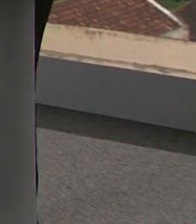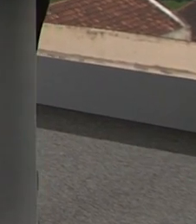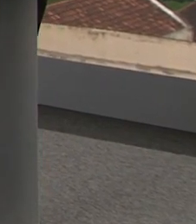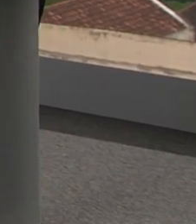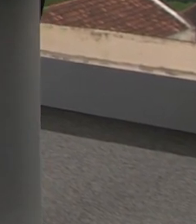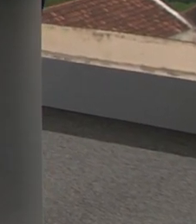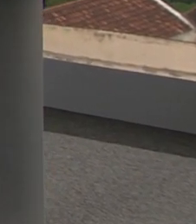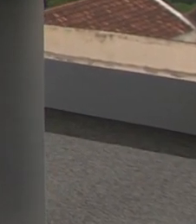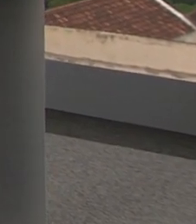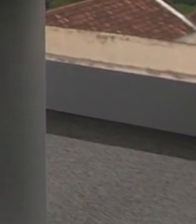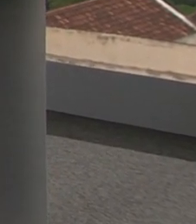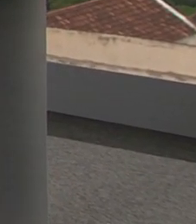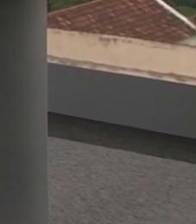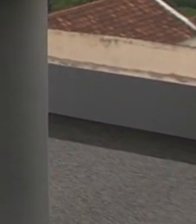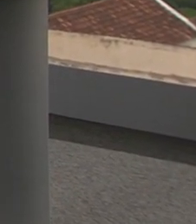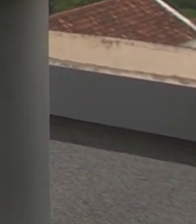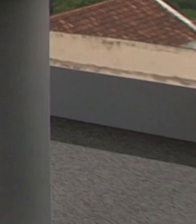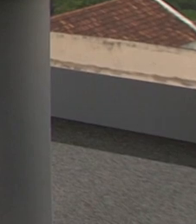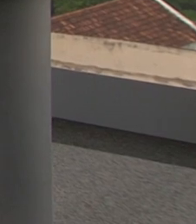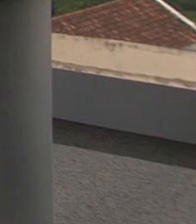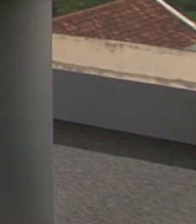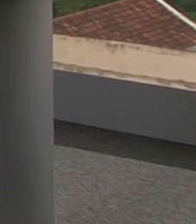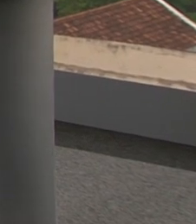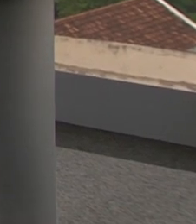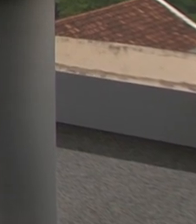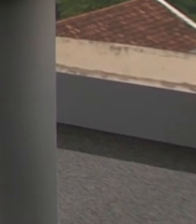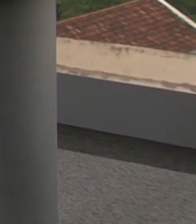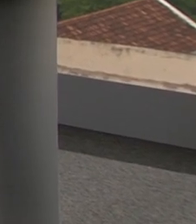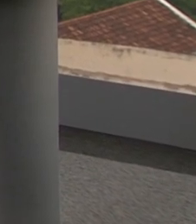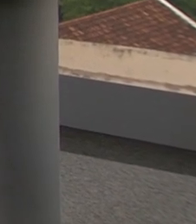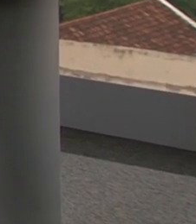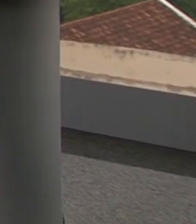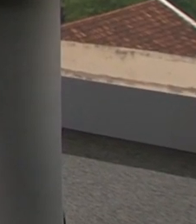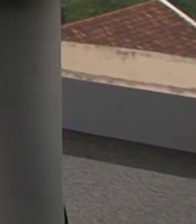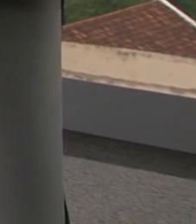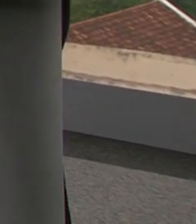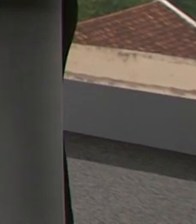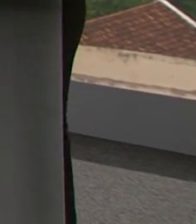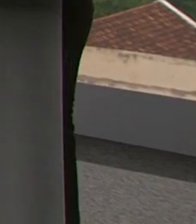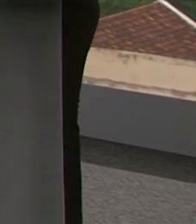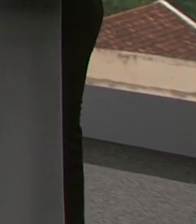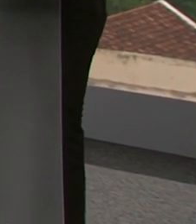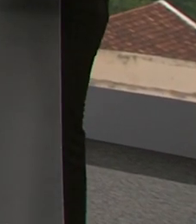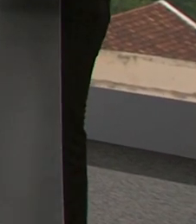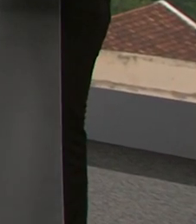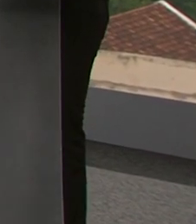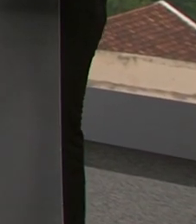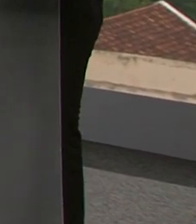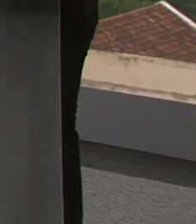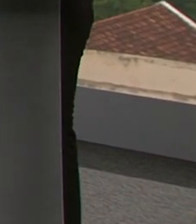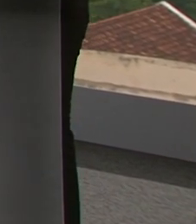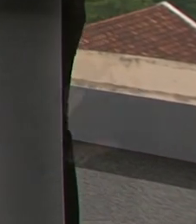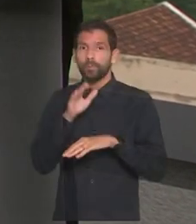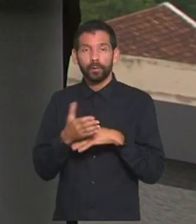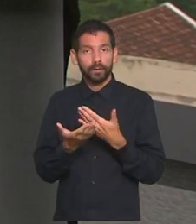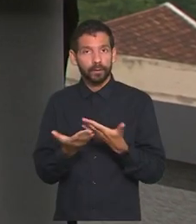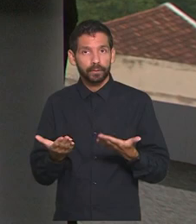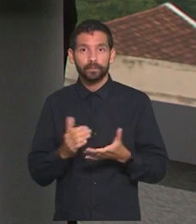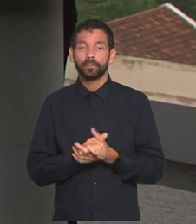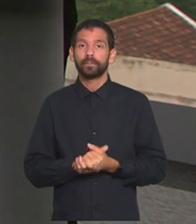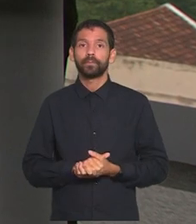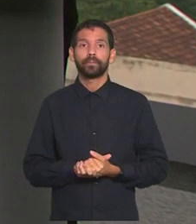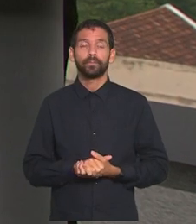Teatro Municipal, aqui no Rio de Janeiro, onde o corpo do ator é velado em cerimônia aberta ao público. Boa tarde, Priscila.